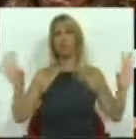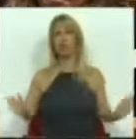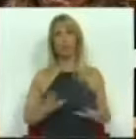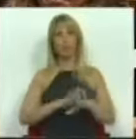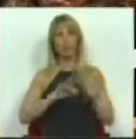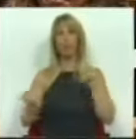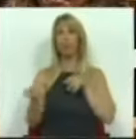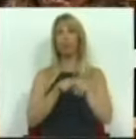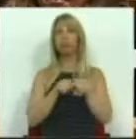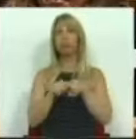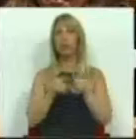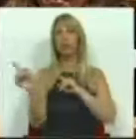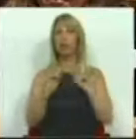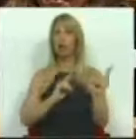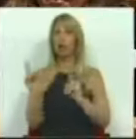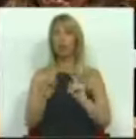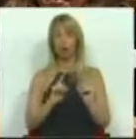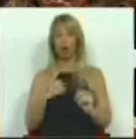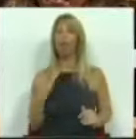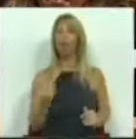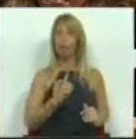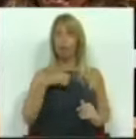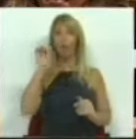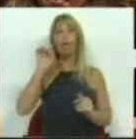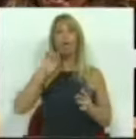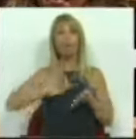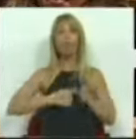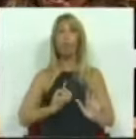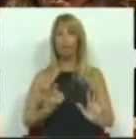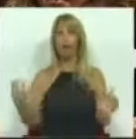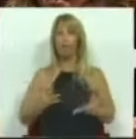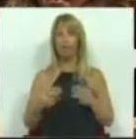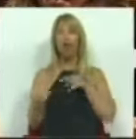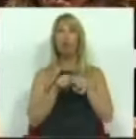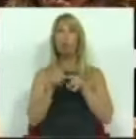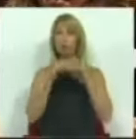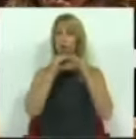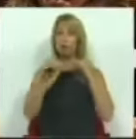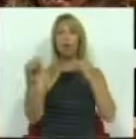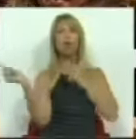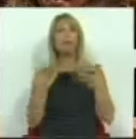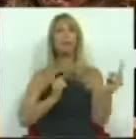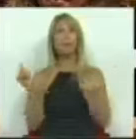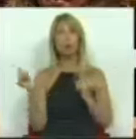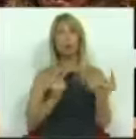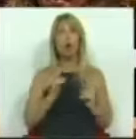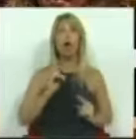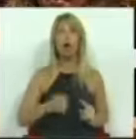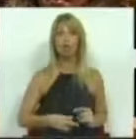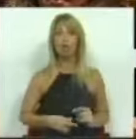já a política de transportes, sendo para nós fundamental que uma política sustentada de transportes passa por